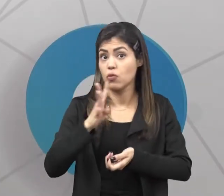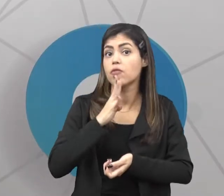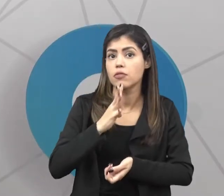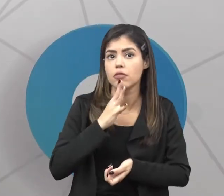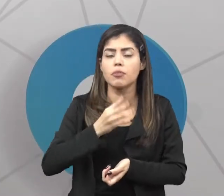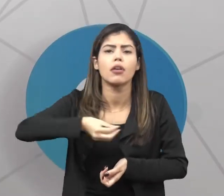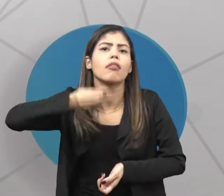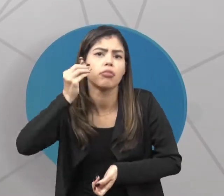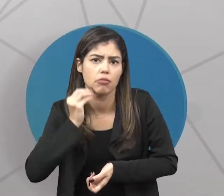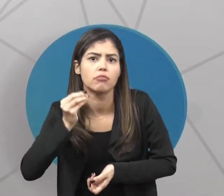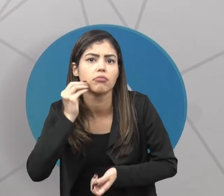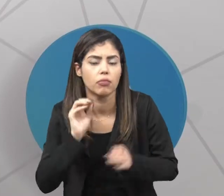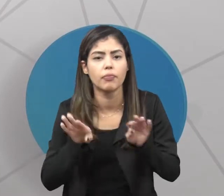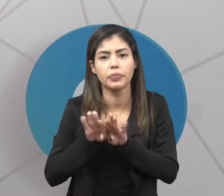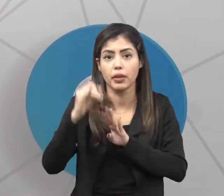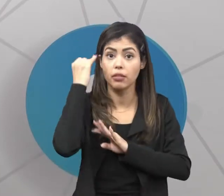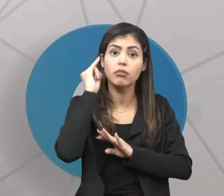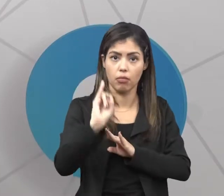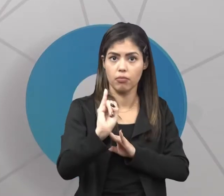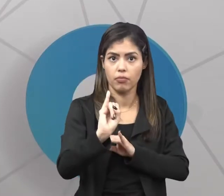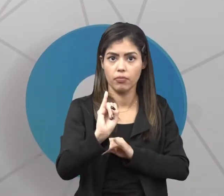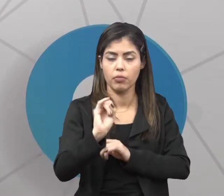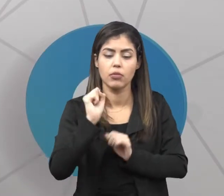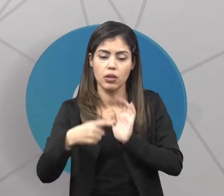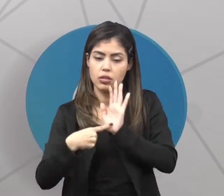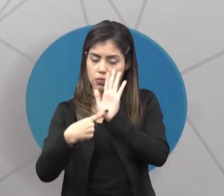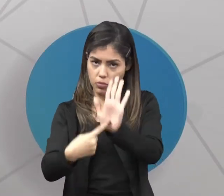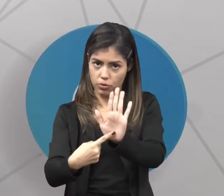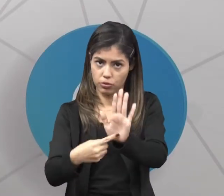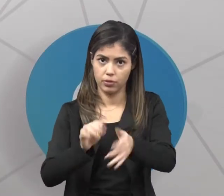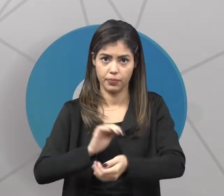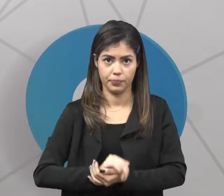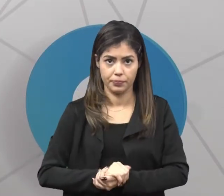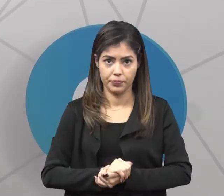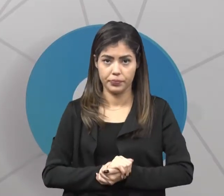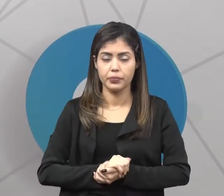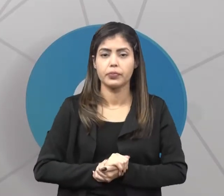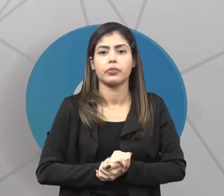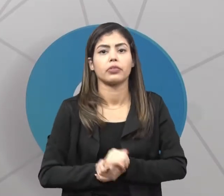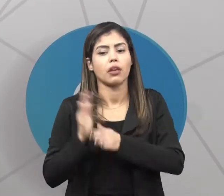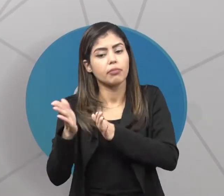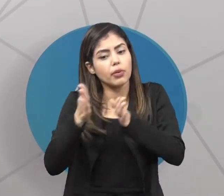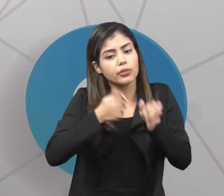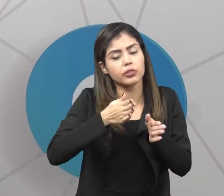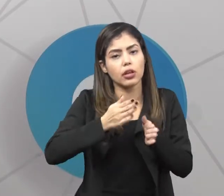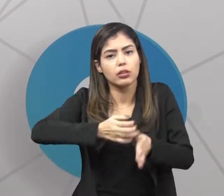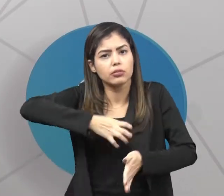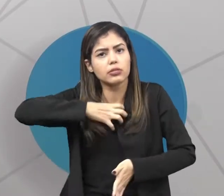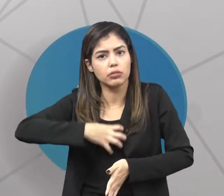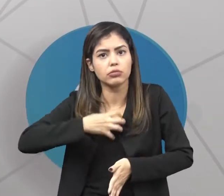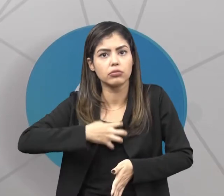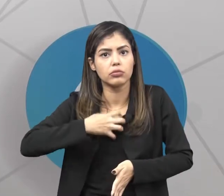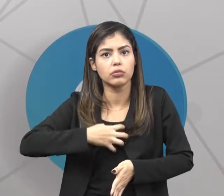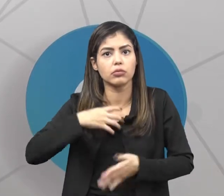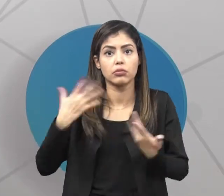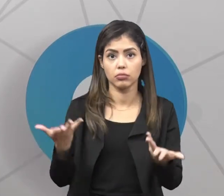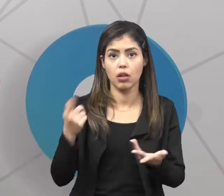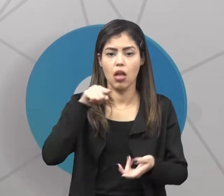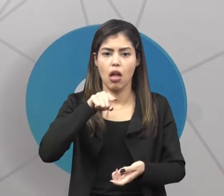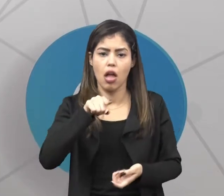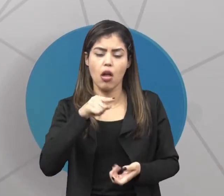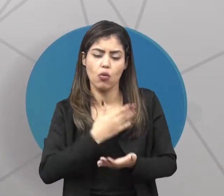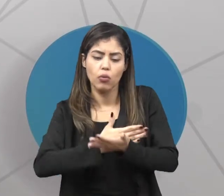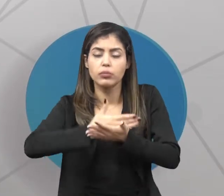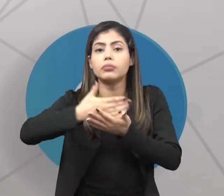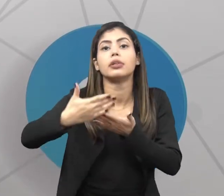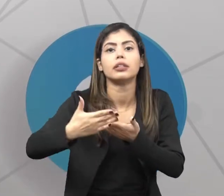testar as ideias que se apresentam. Então, a partir dos sentidos, a partir do momento que